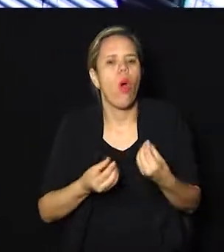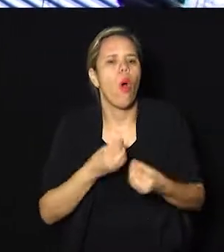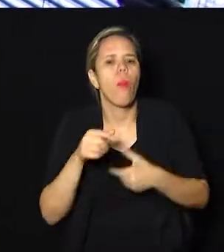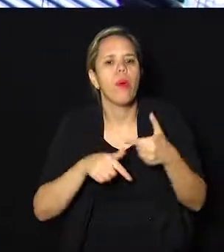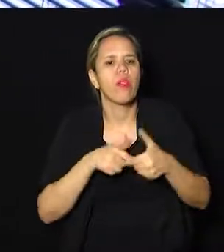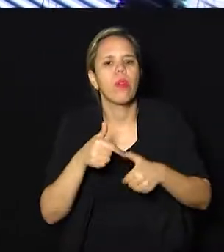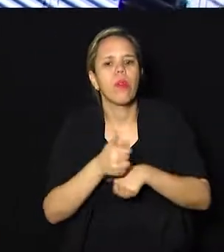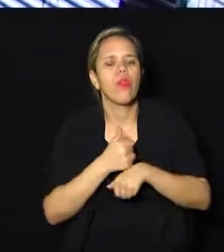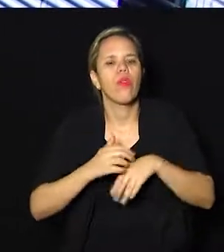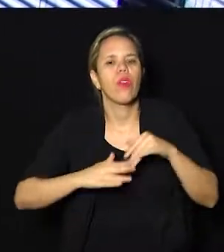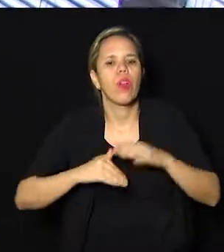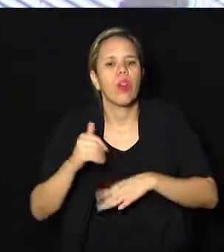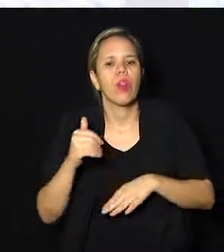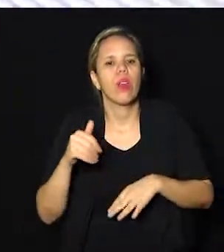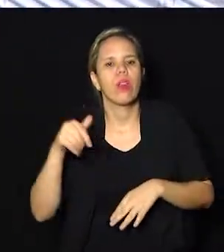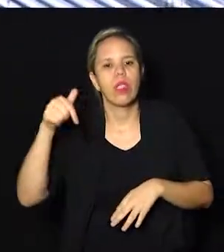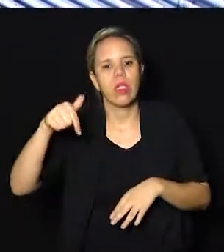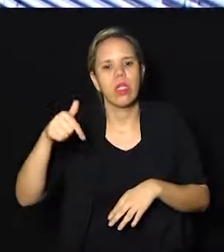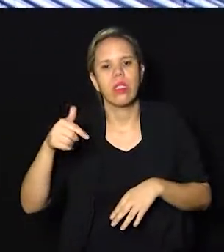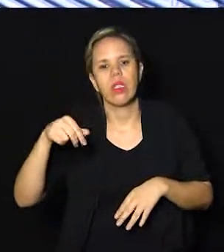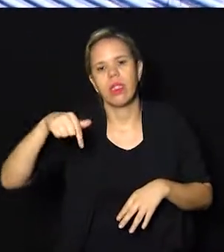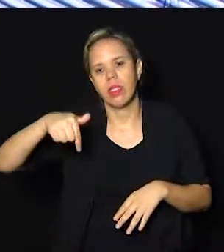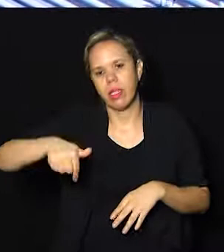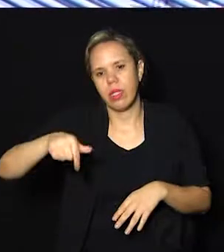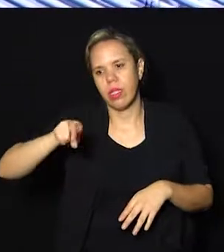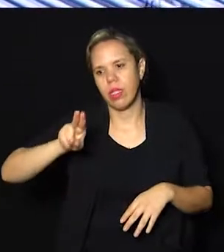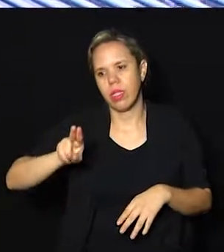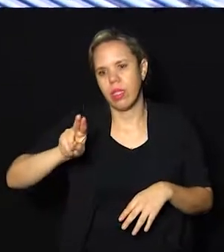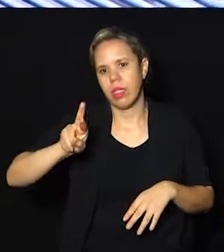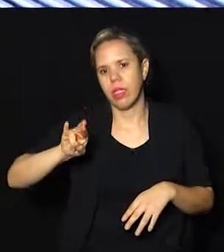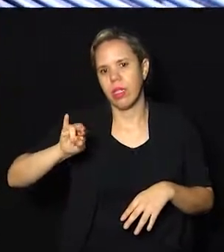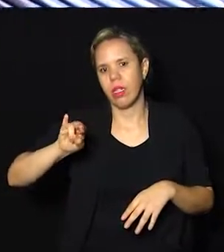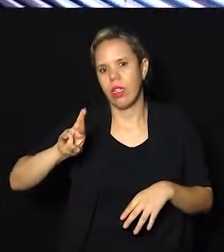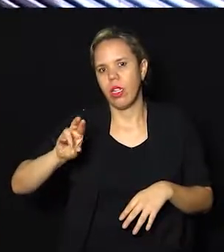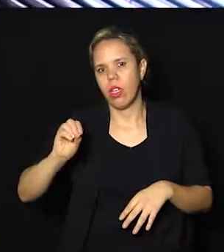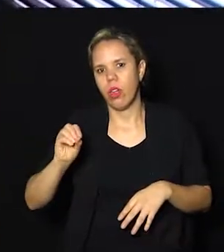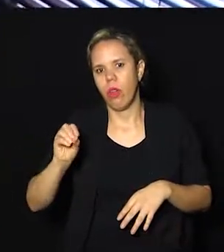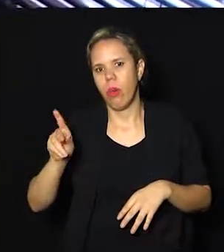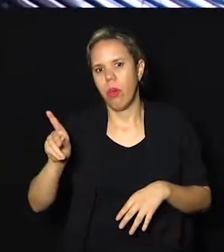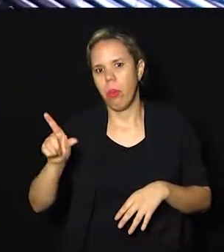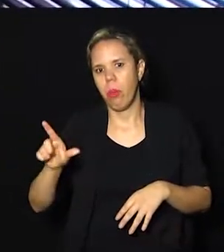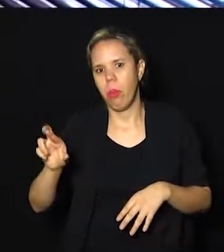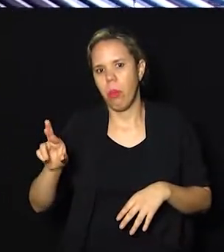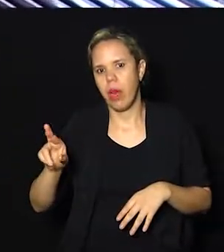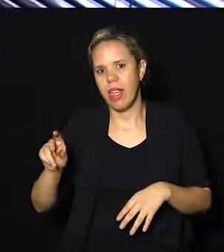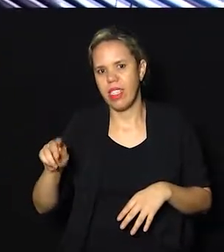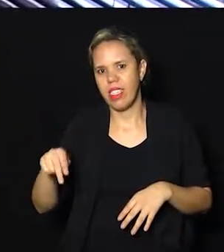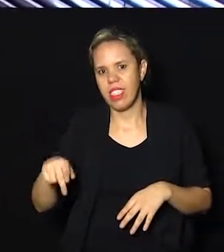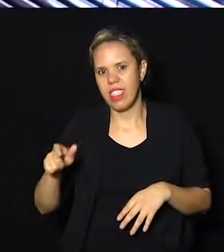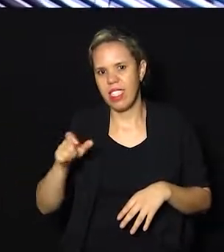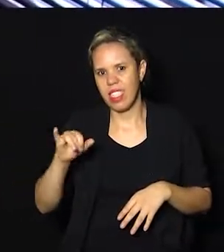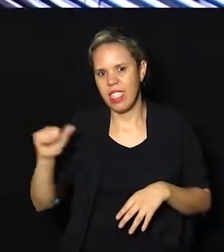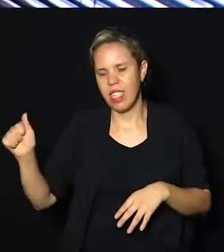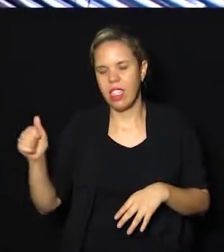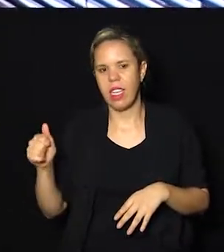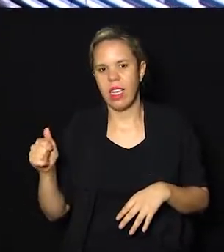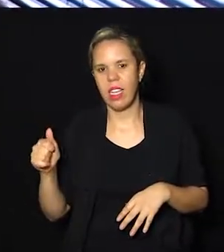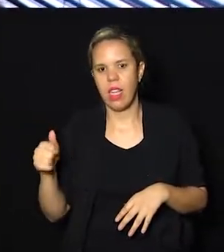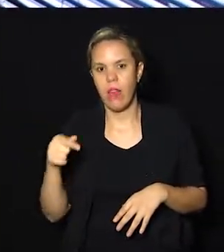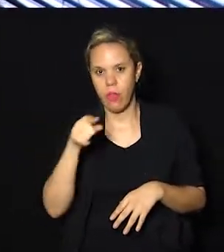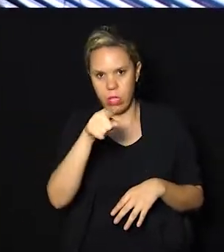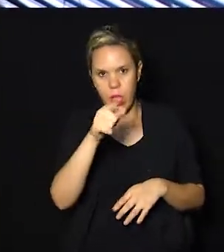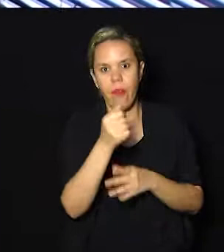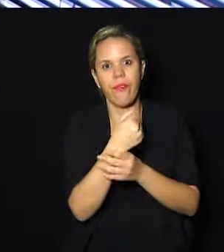mercado dessa função quiropraxista? E agora, mais do que nunca, tem muita procura. O pessoal sabe o que é quiropraxia. Você é